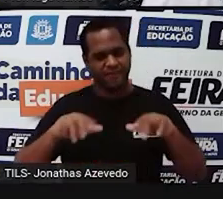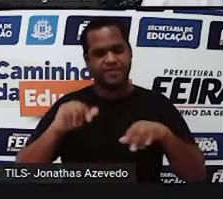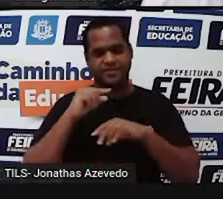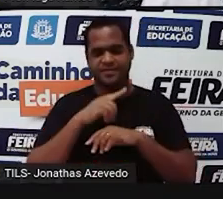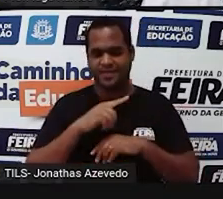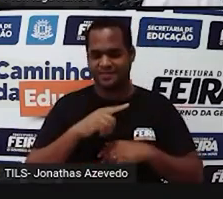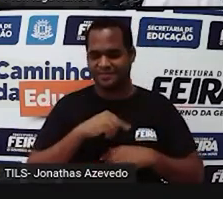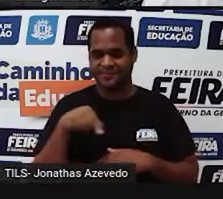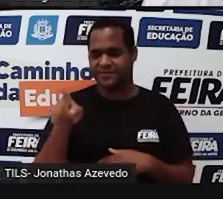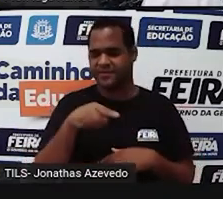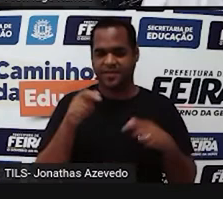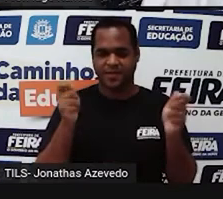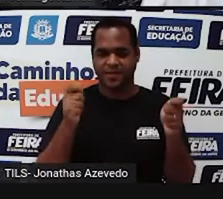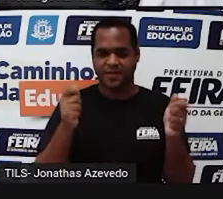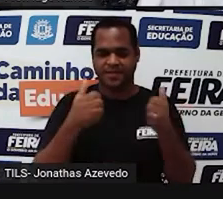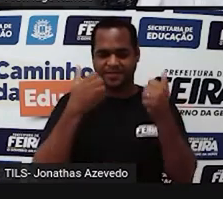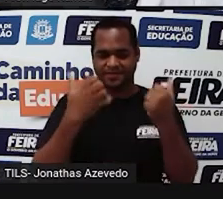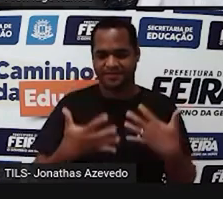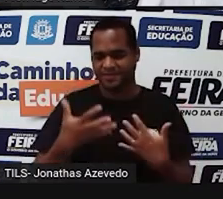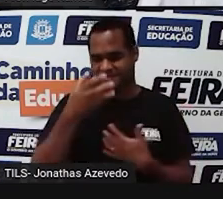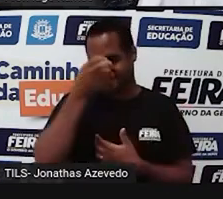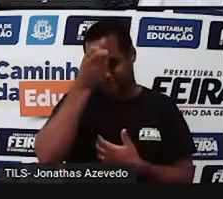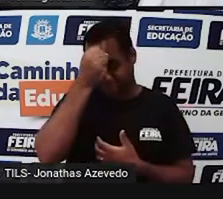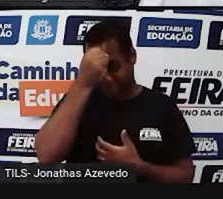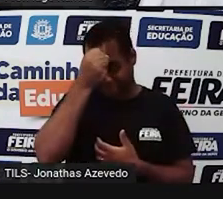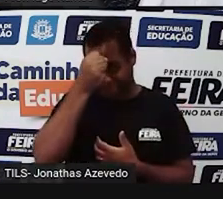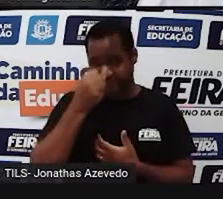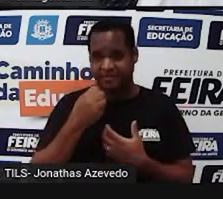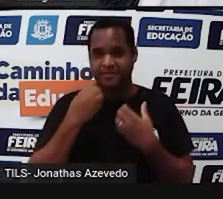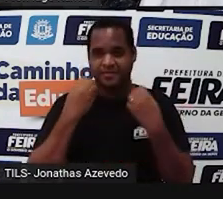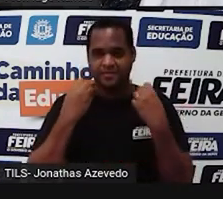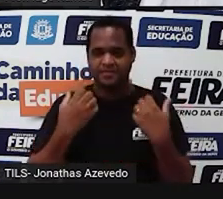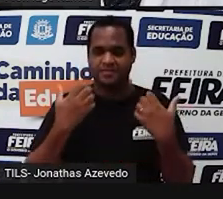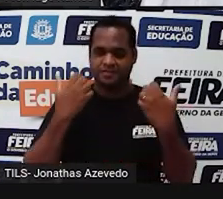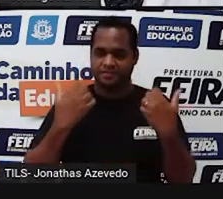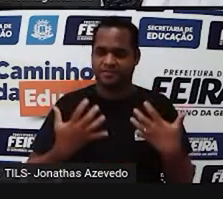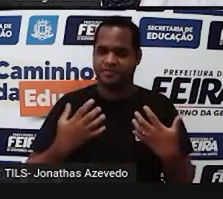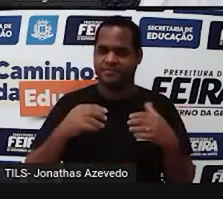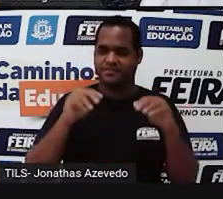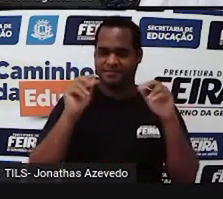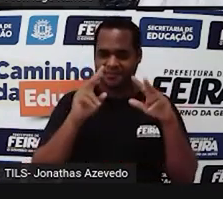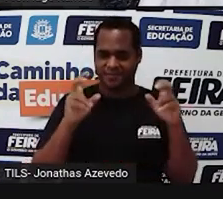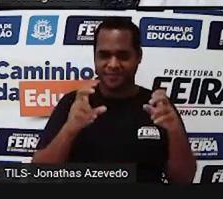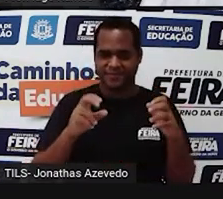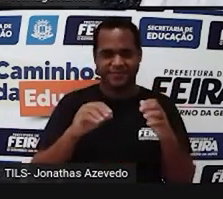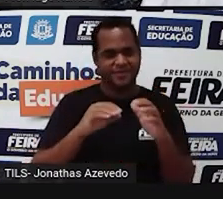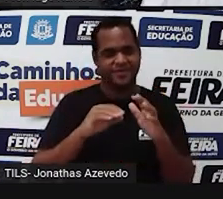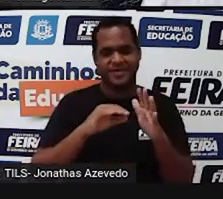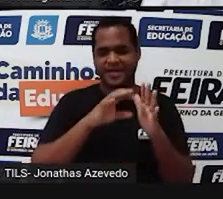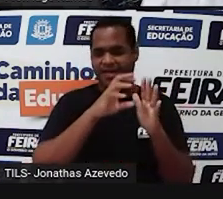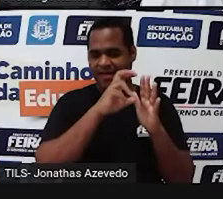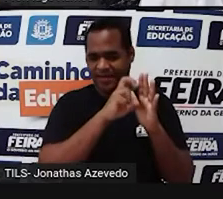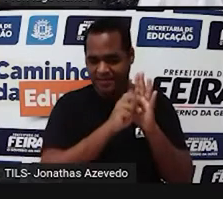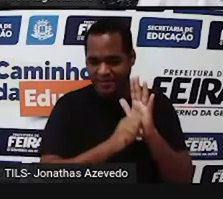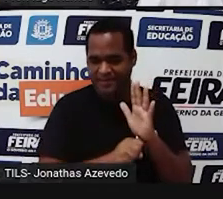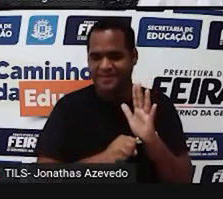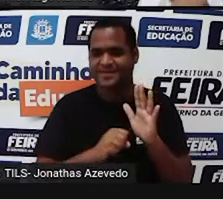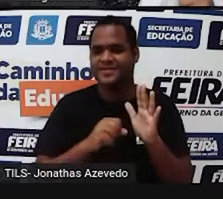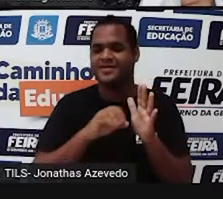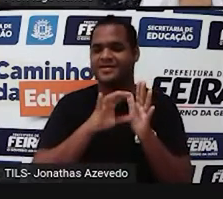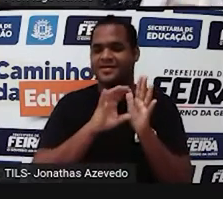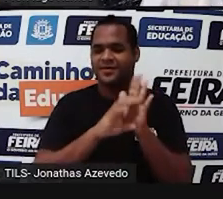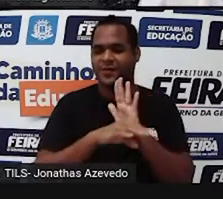Então, é por isso que a gente precisa aprender esse assunto, esse conteúdo, porque a gente usa mesmo